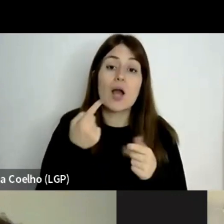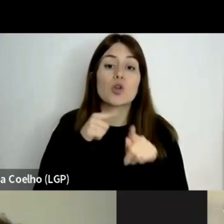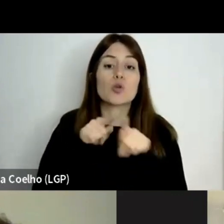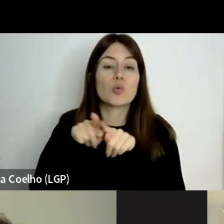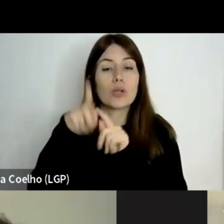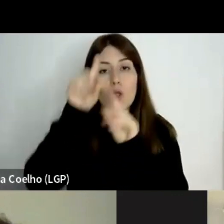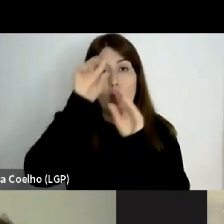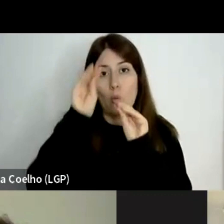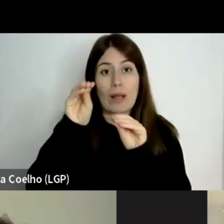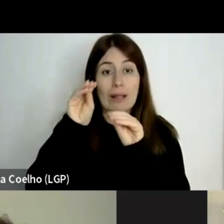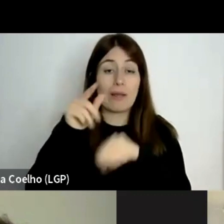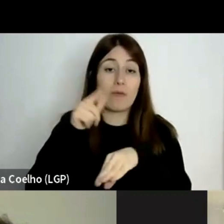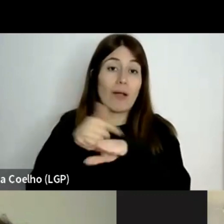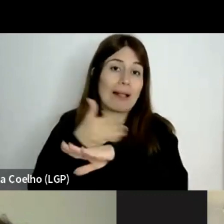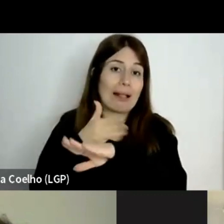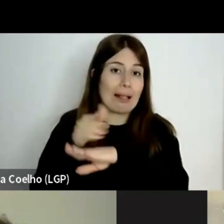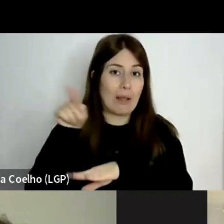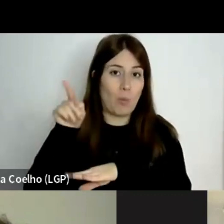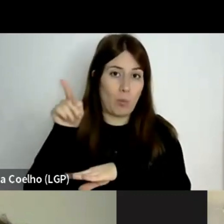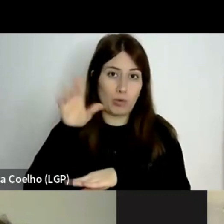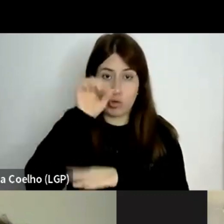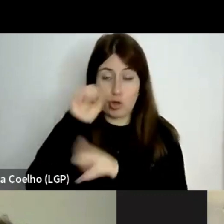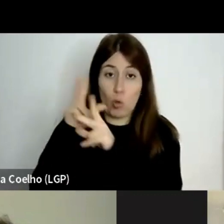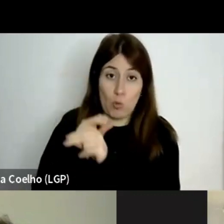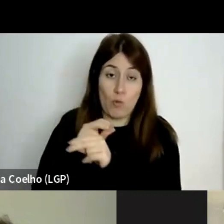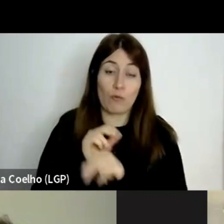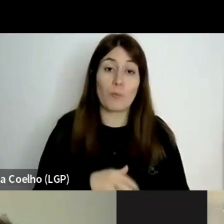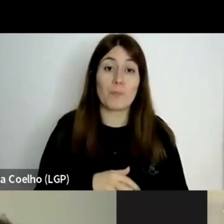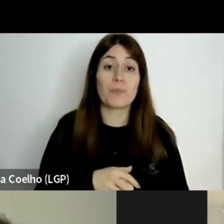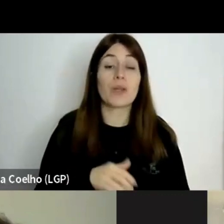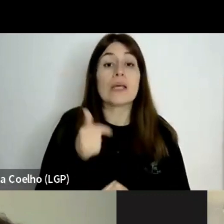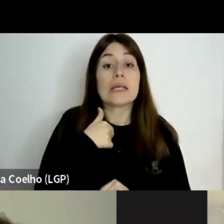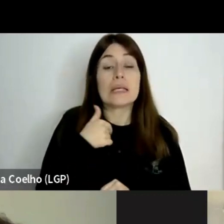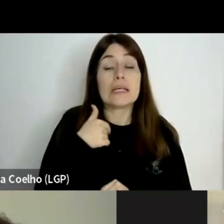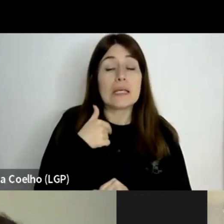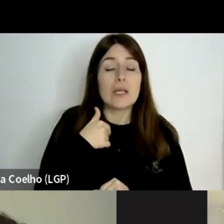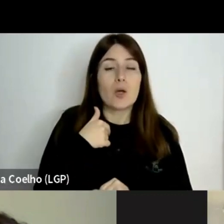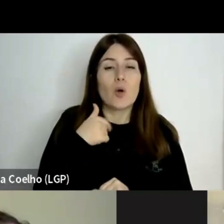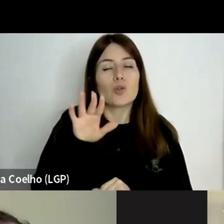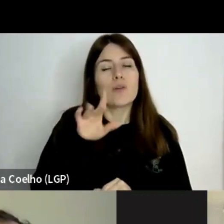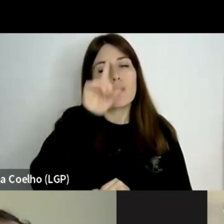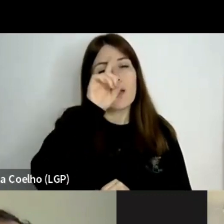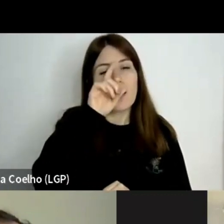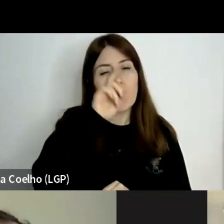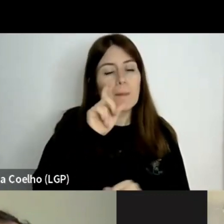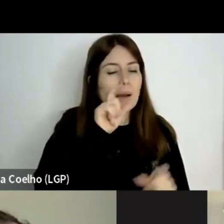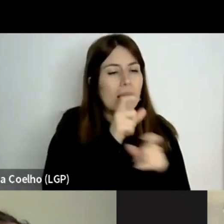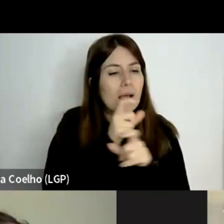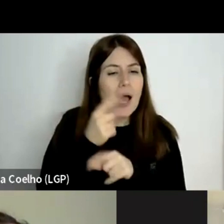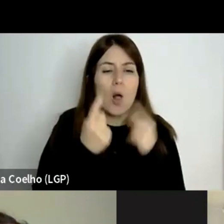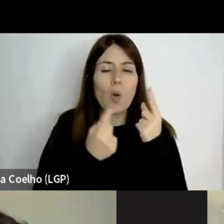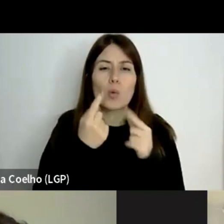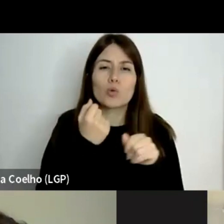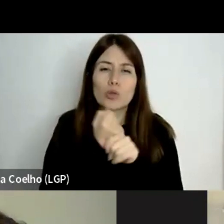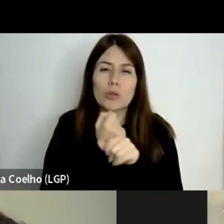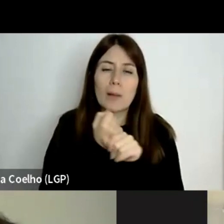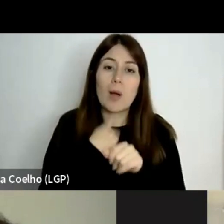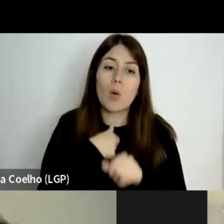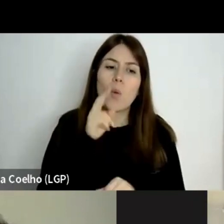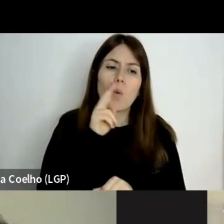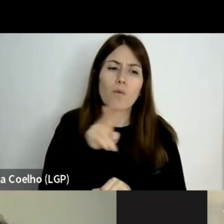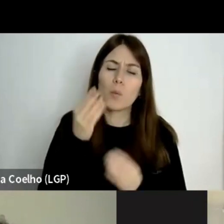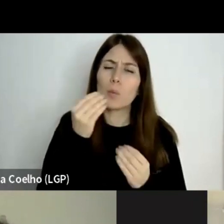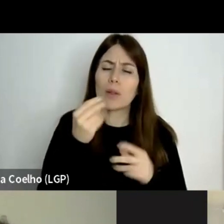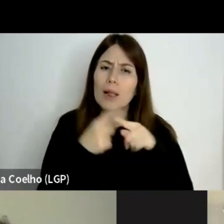educativas durante o Estado Novo. Eu estive a rever alguns trabalhos e achei muito interessante, no